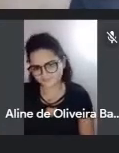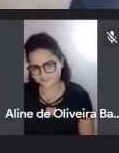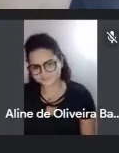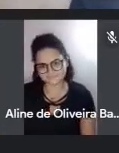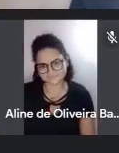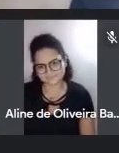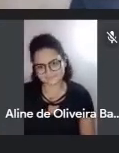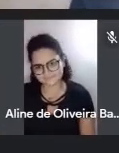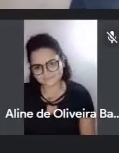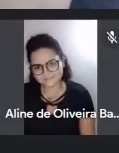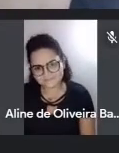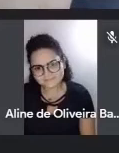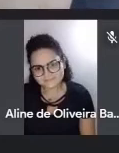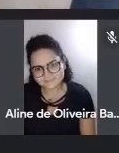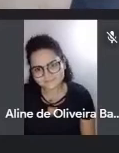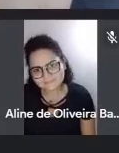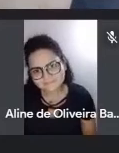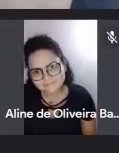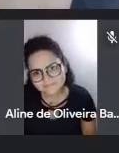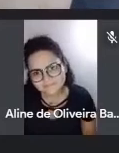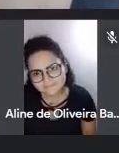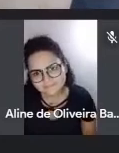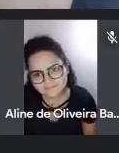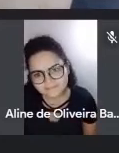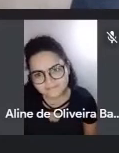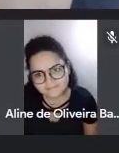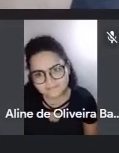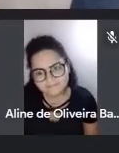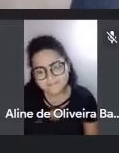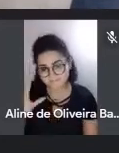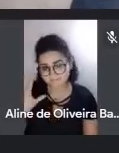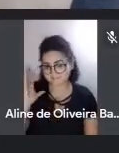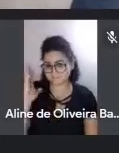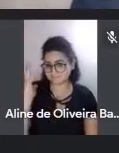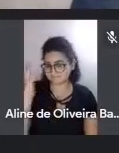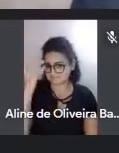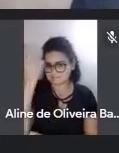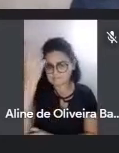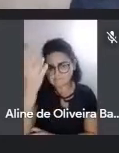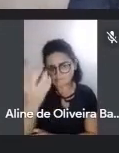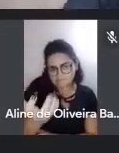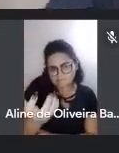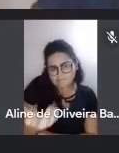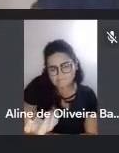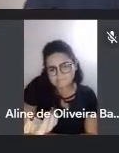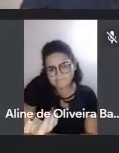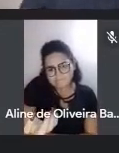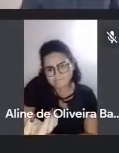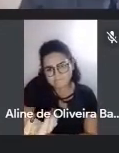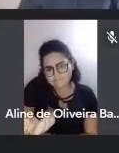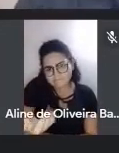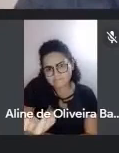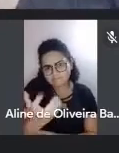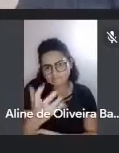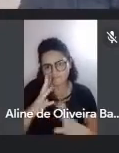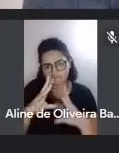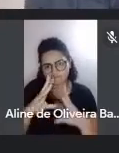Correm as quadras Que foge o ar